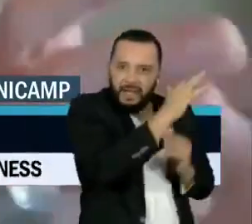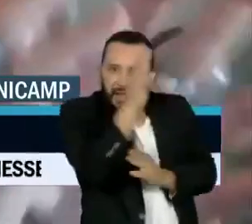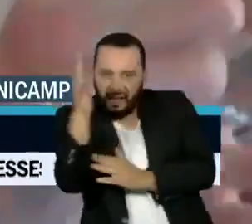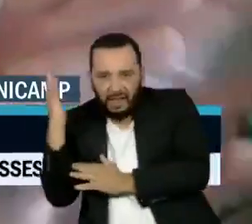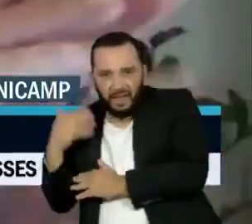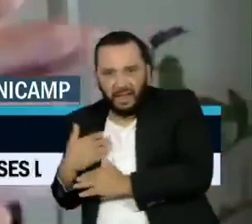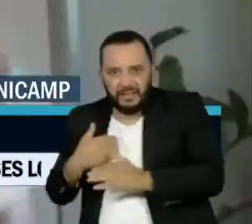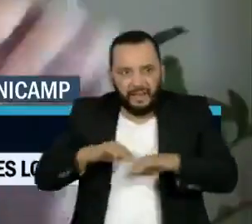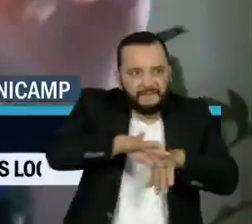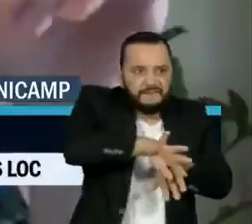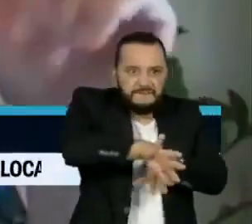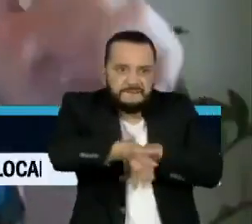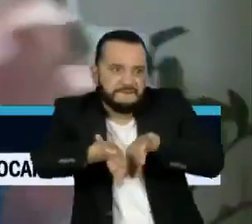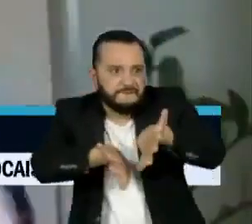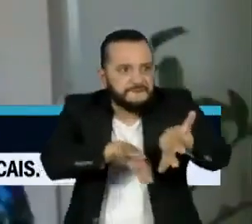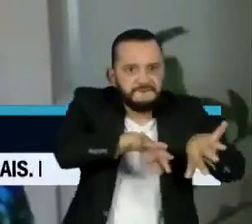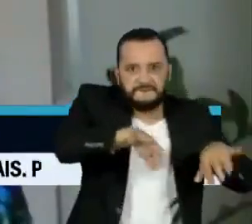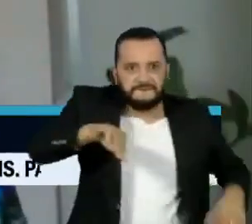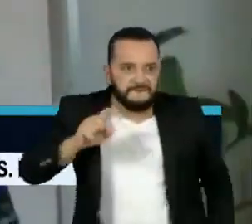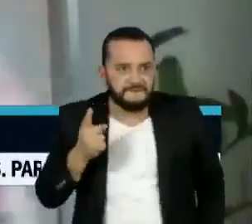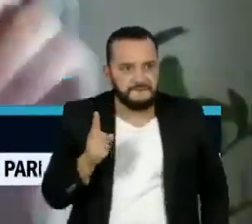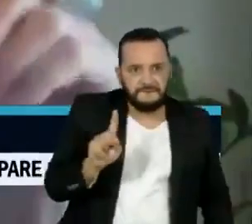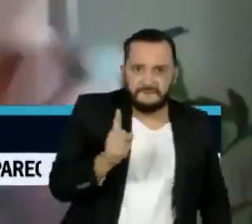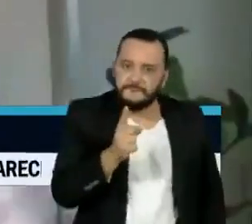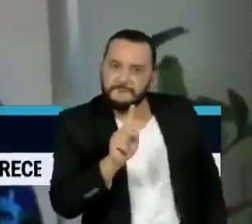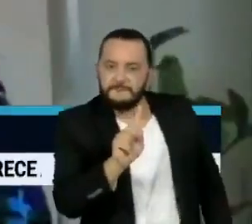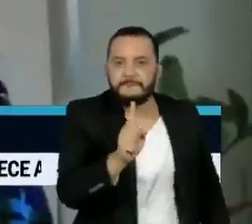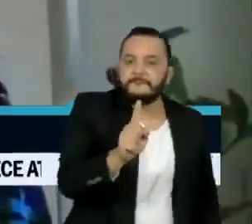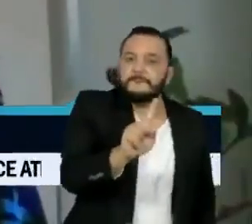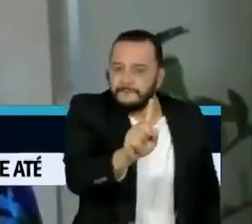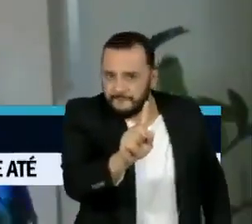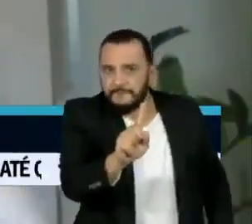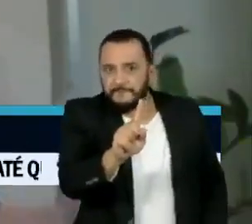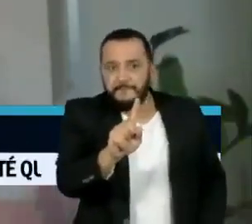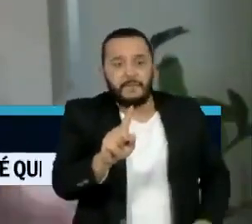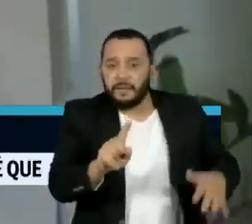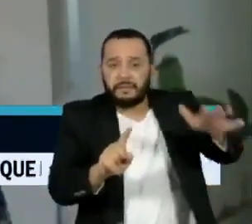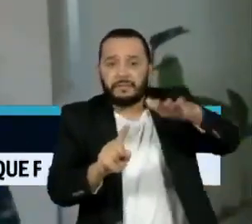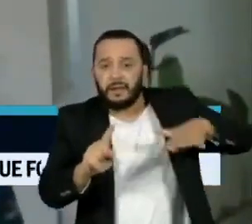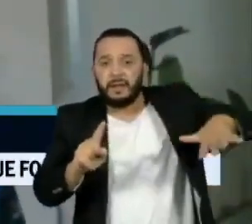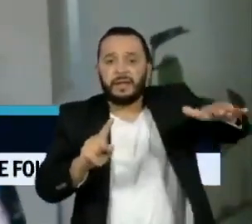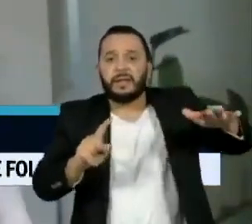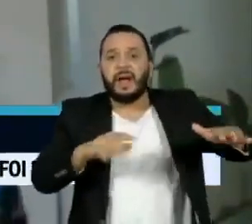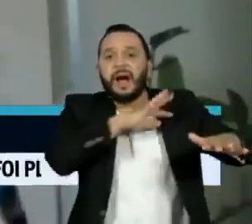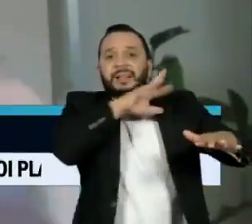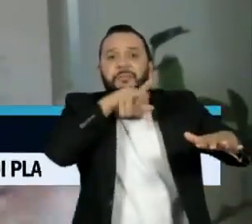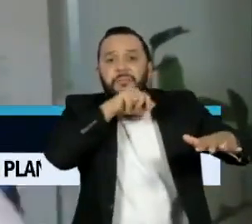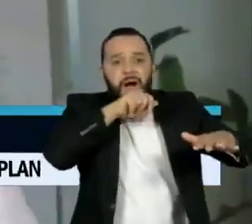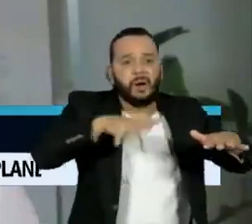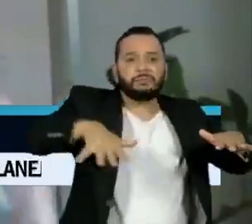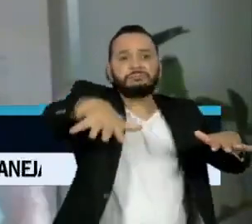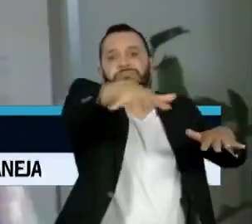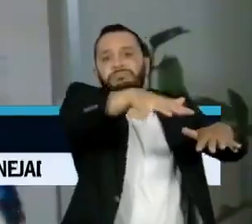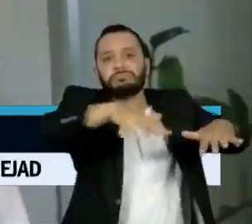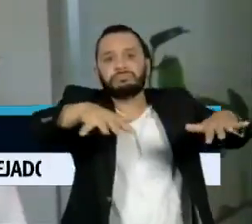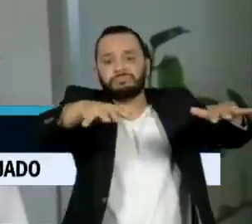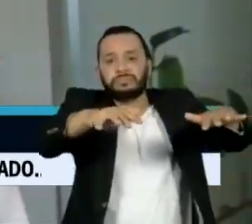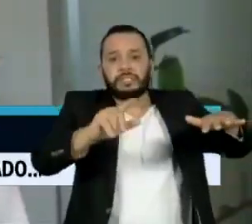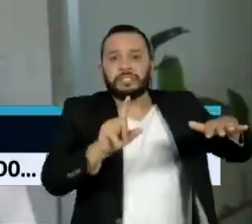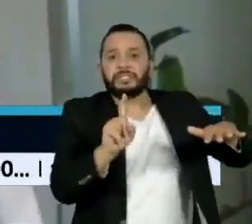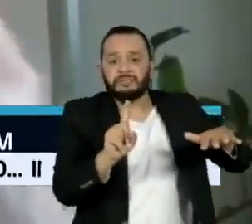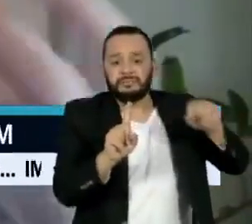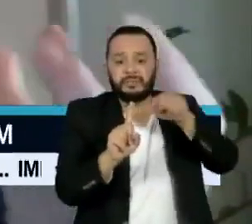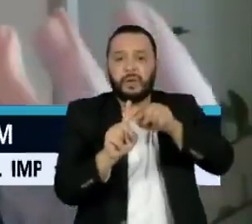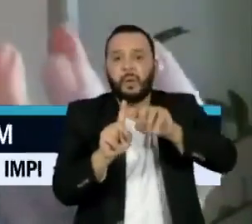deveriam estar vivendo em um determinado equilíbrio ambiental, começam